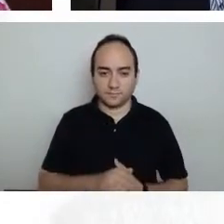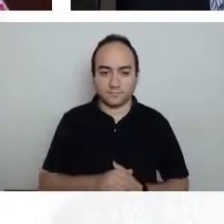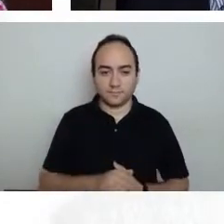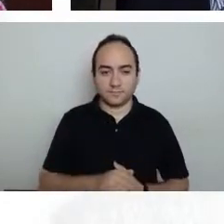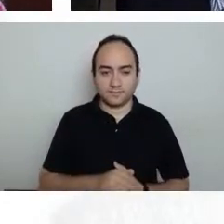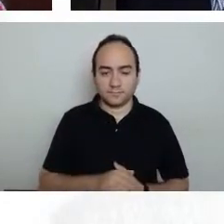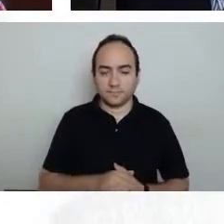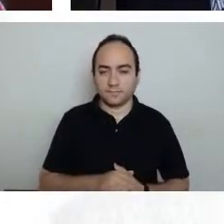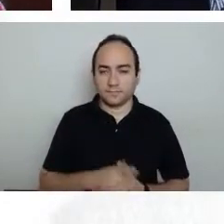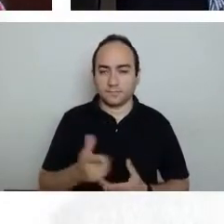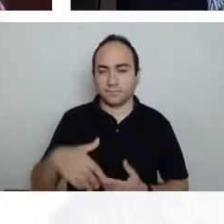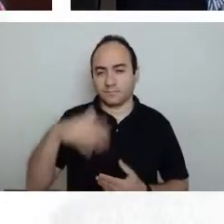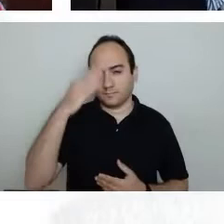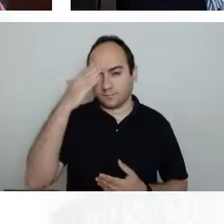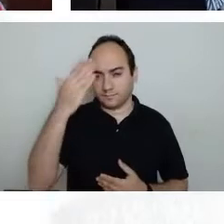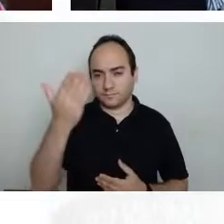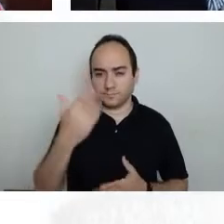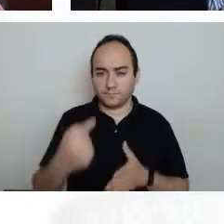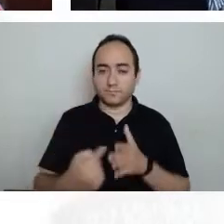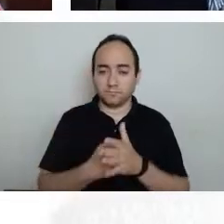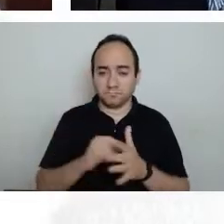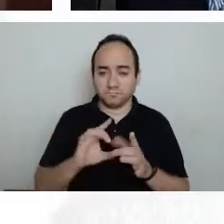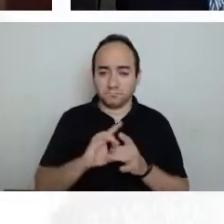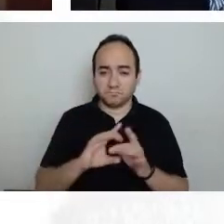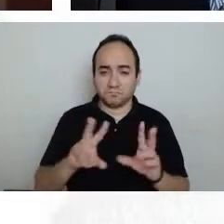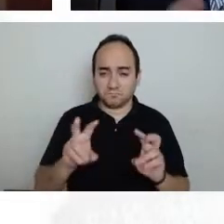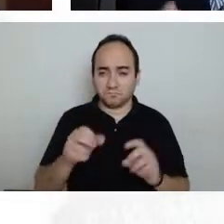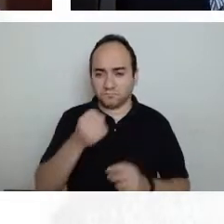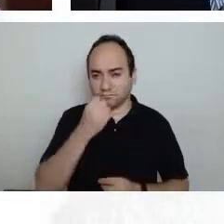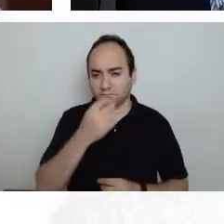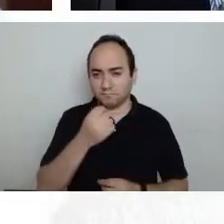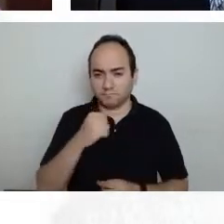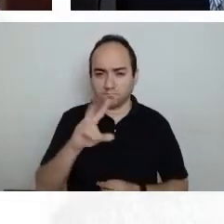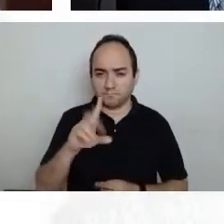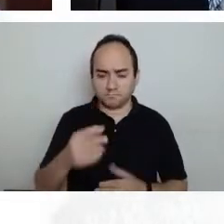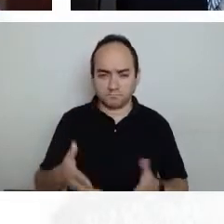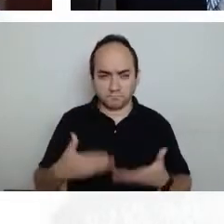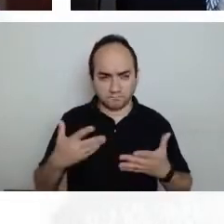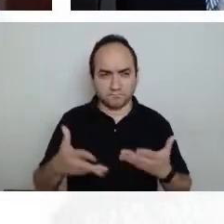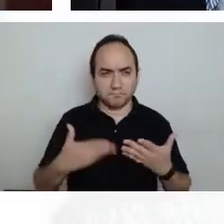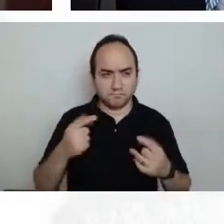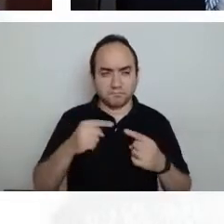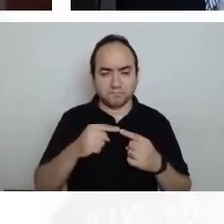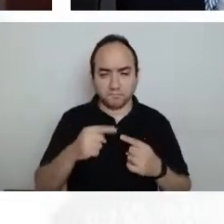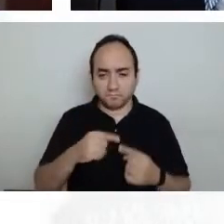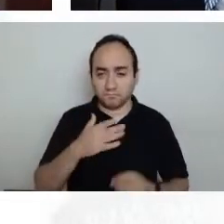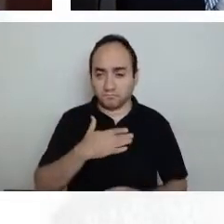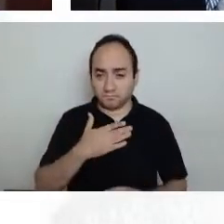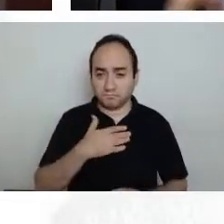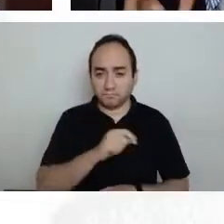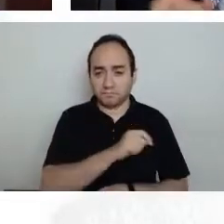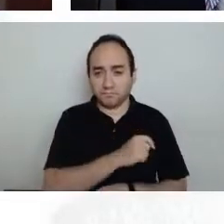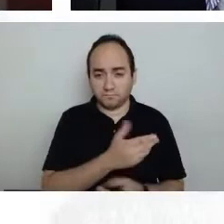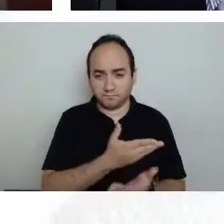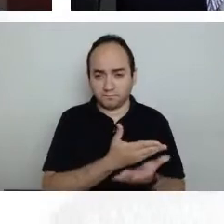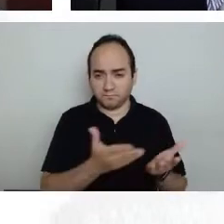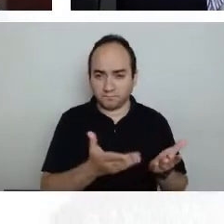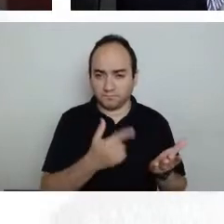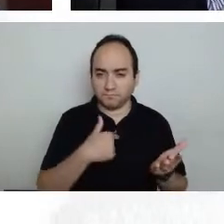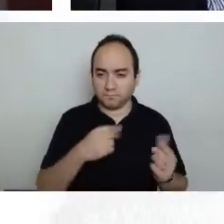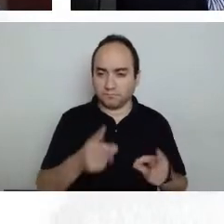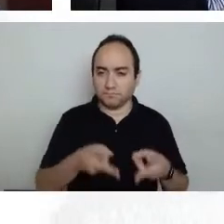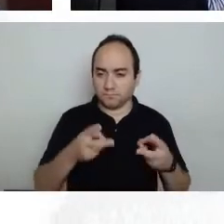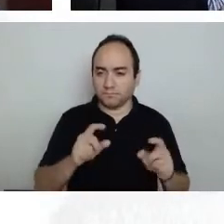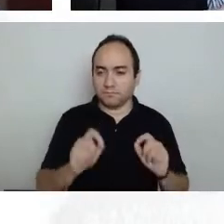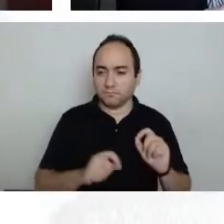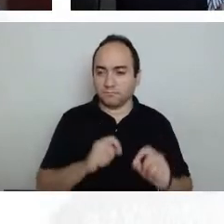Ok, obrigado, professor Moacir, pela pergunta, bastante provocante, instigante. Eu, com os meus alunos, tenho percebido, não só lá na